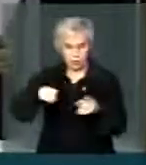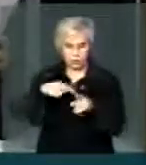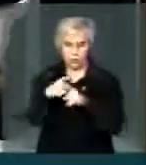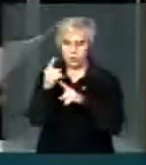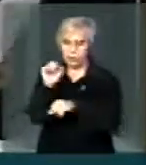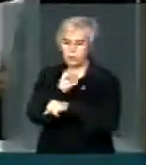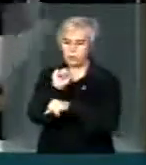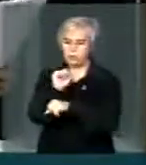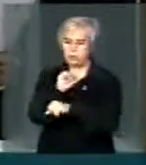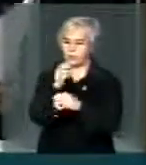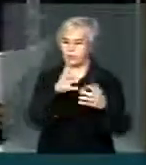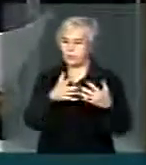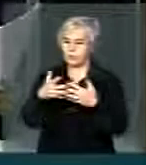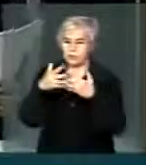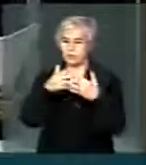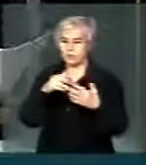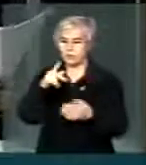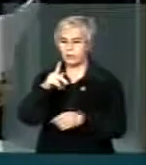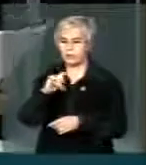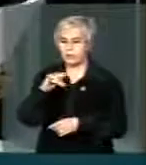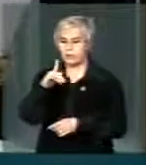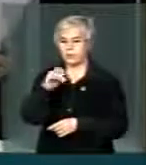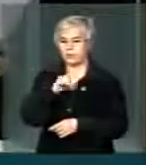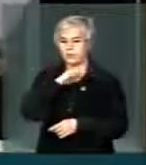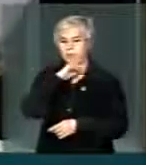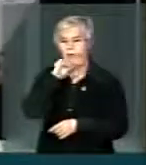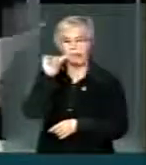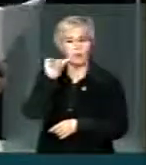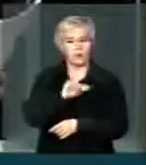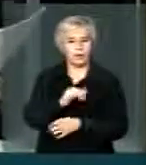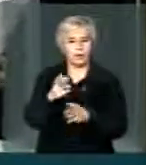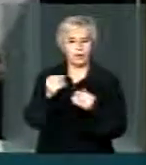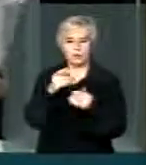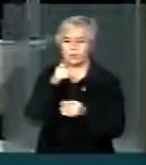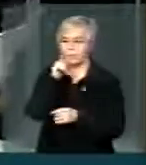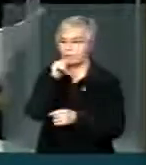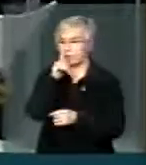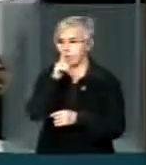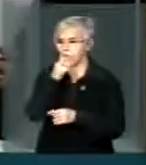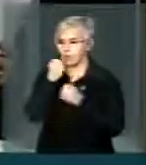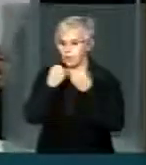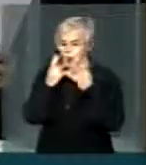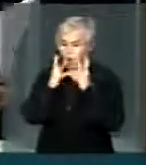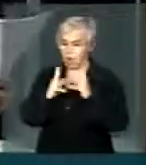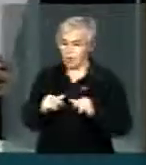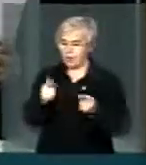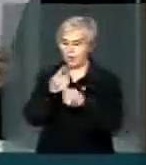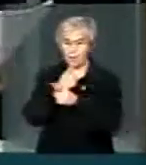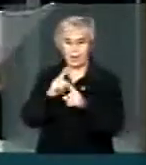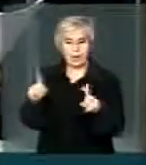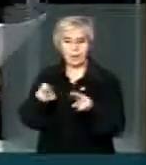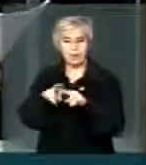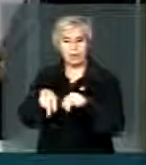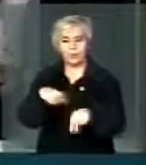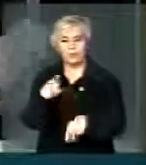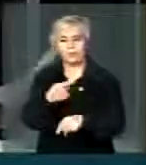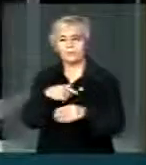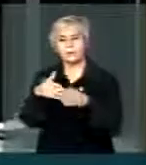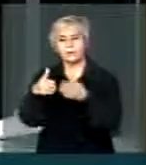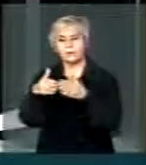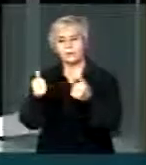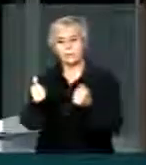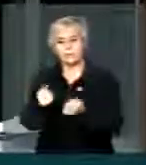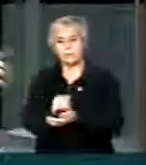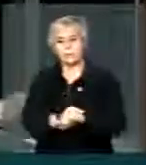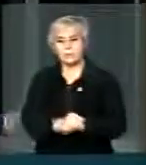-benefício do carro-pipa é negativo, porque muitas dessas águas não são potáveis. Por isso fica essa nossa solicitação. Muito